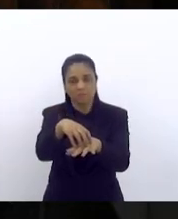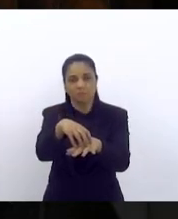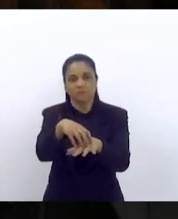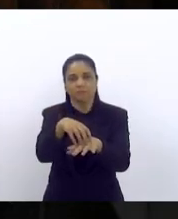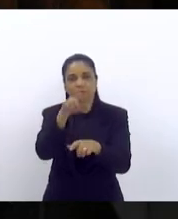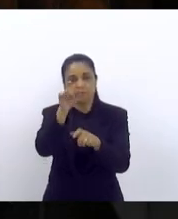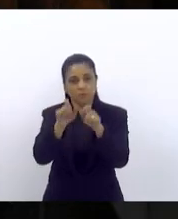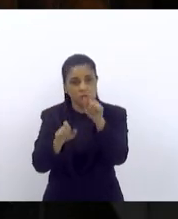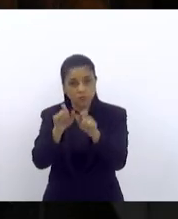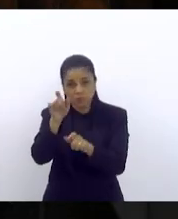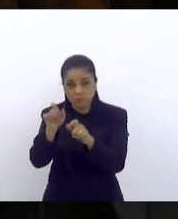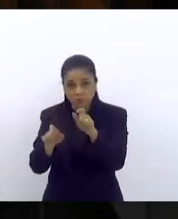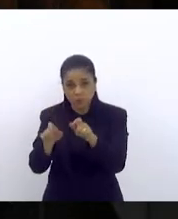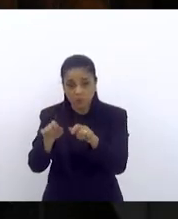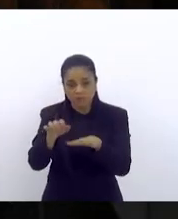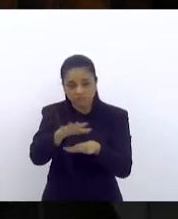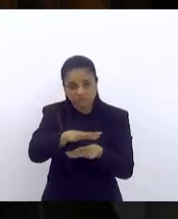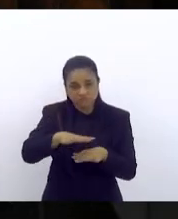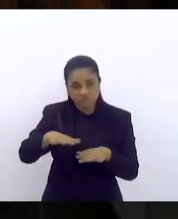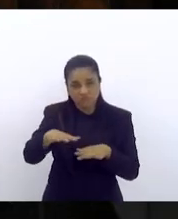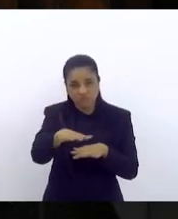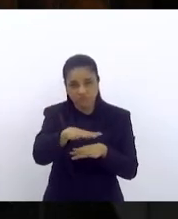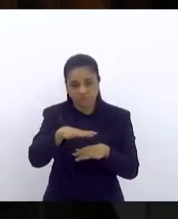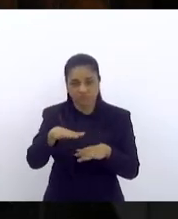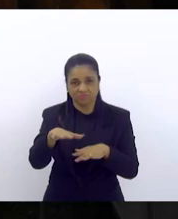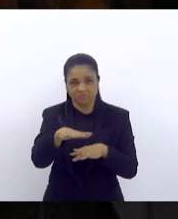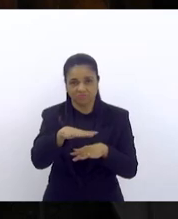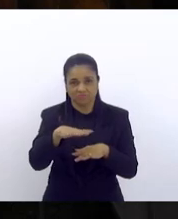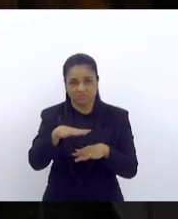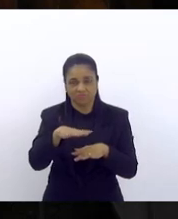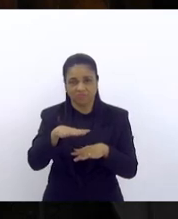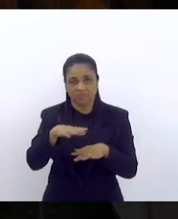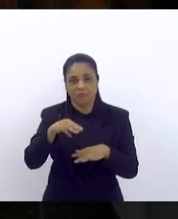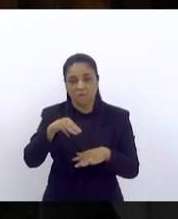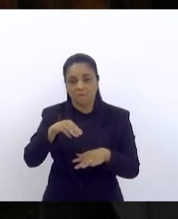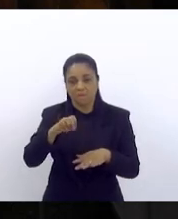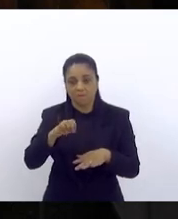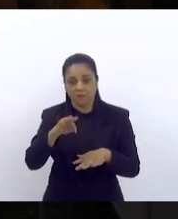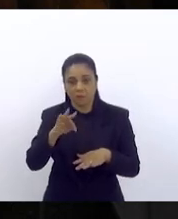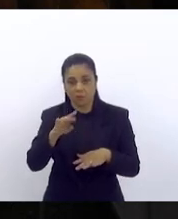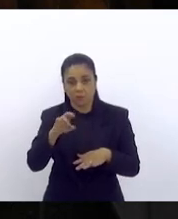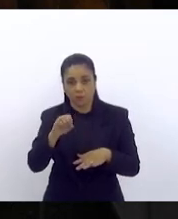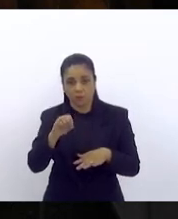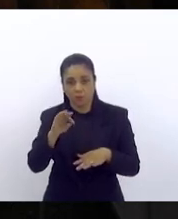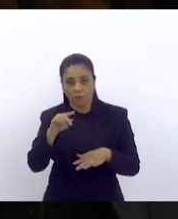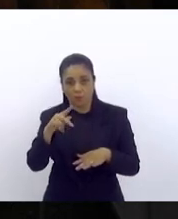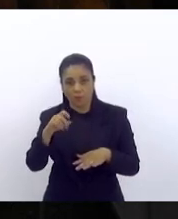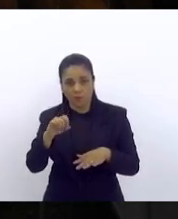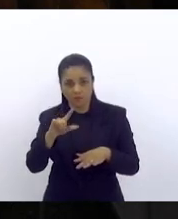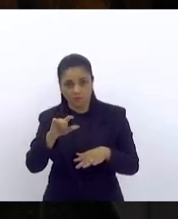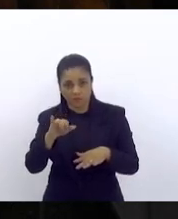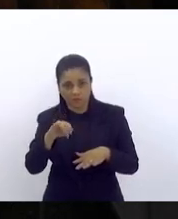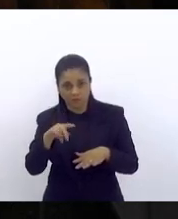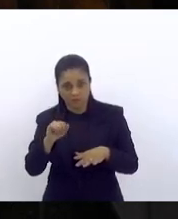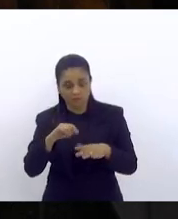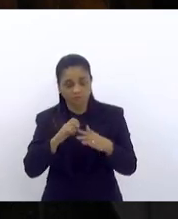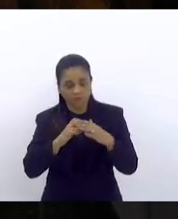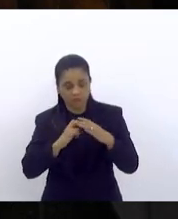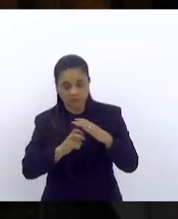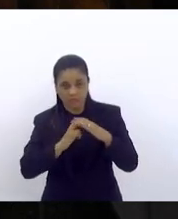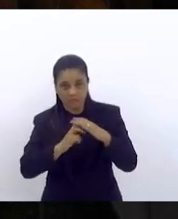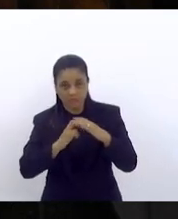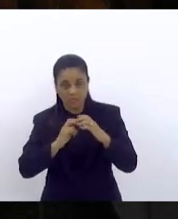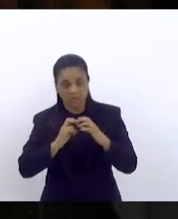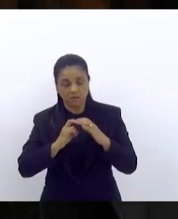na região metropolitana transportes sob trilhos teria entregue uma